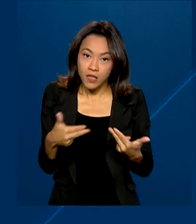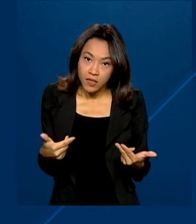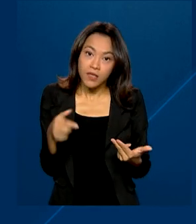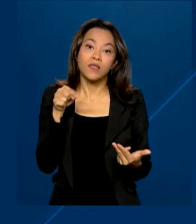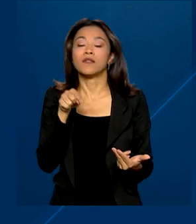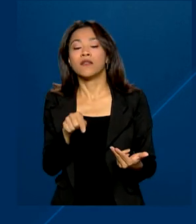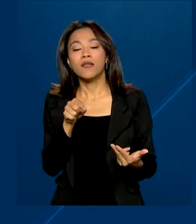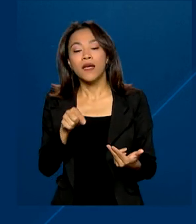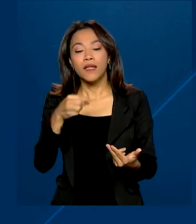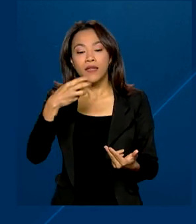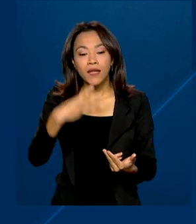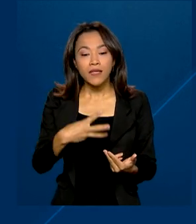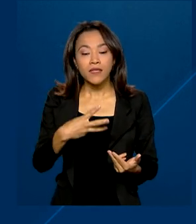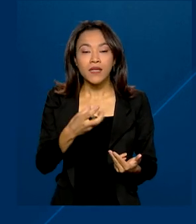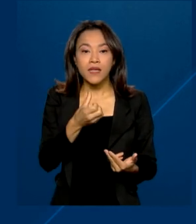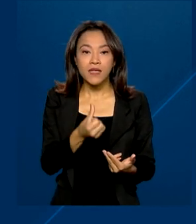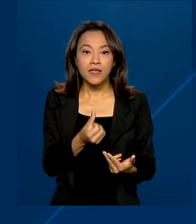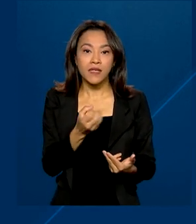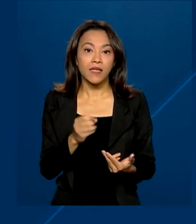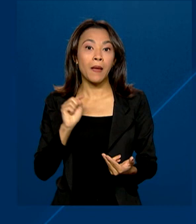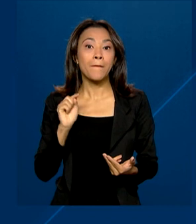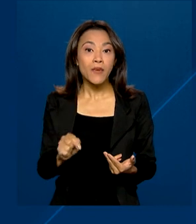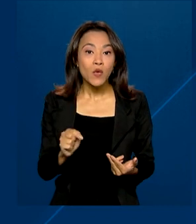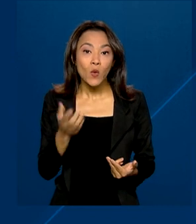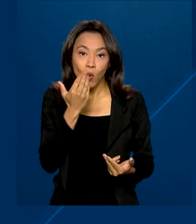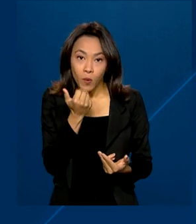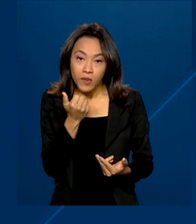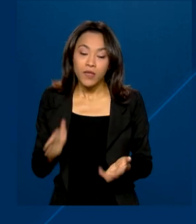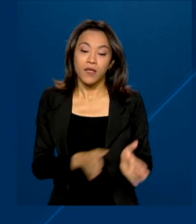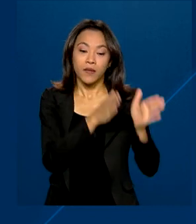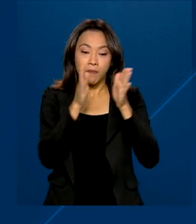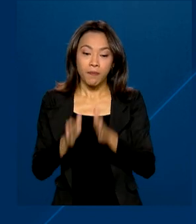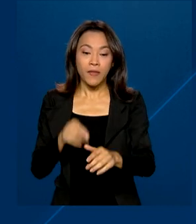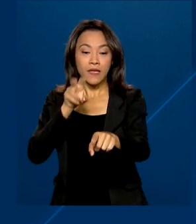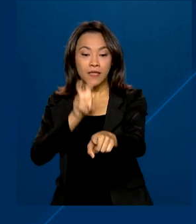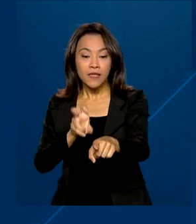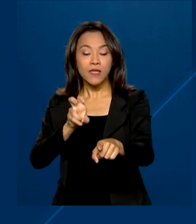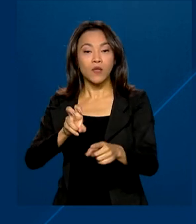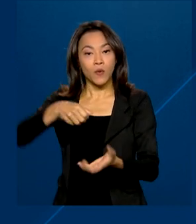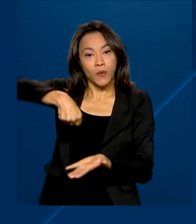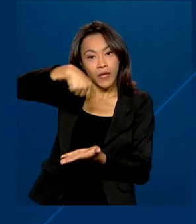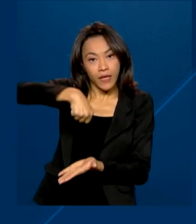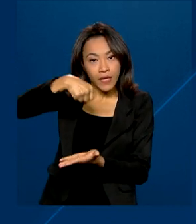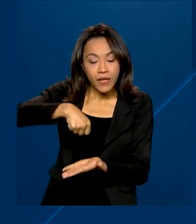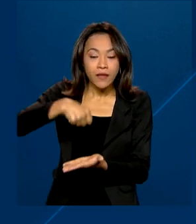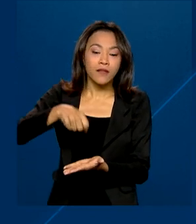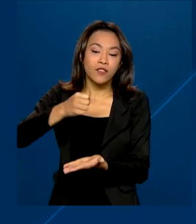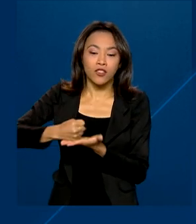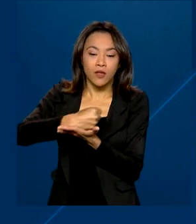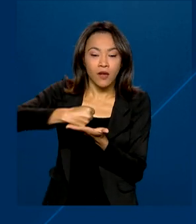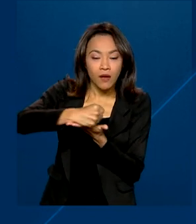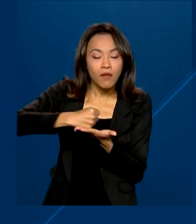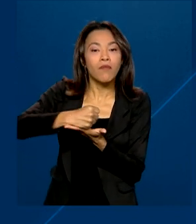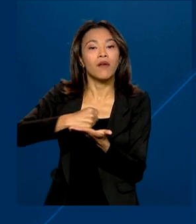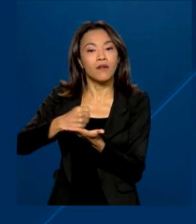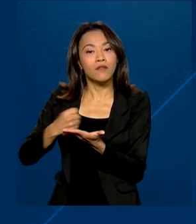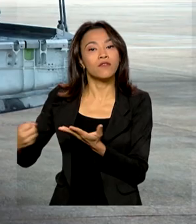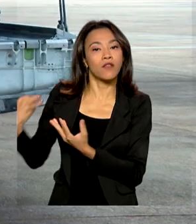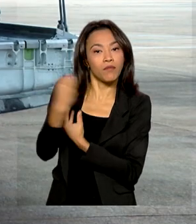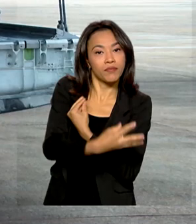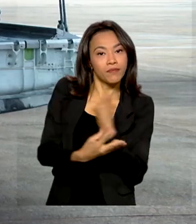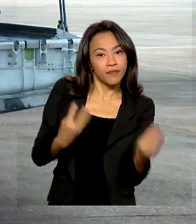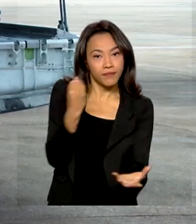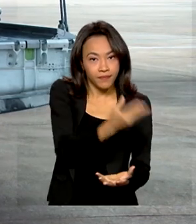equivalente a 360 mil refeições, e 5 kits de medicamentos para emergências médicas do estoque do Ministério da Saúde.